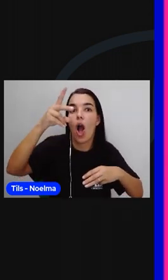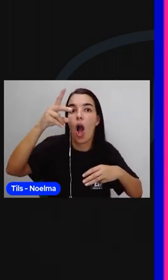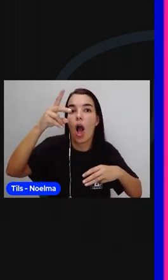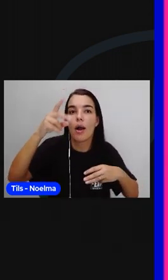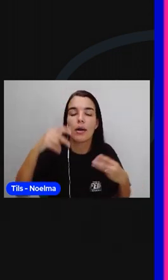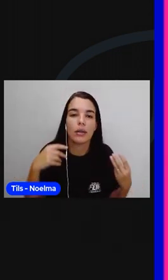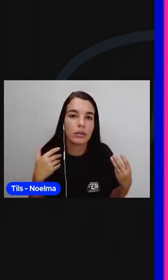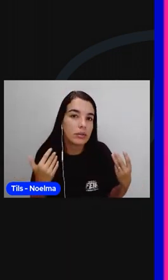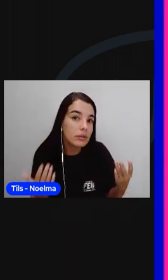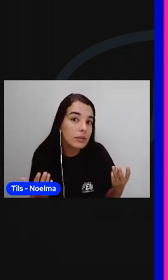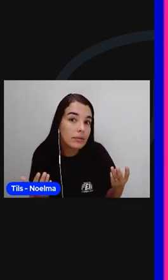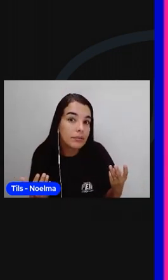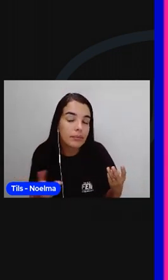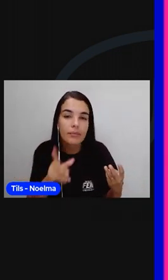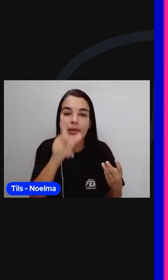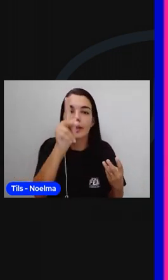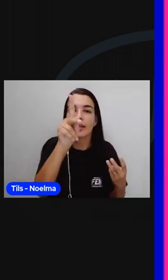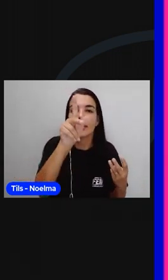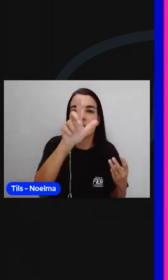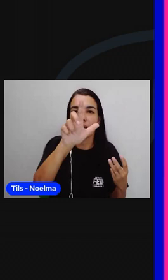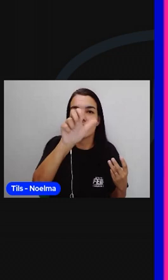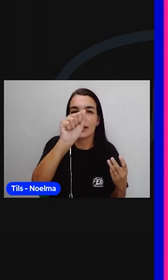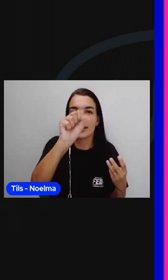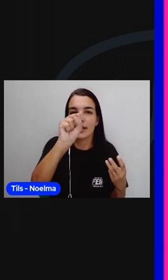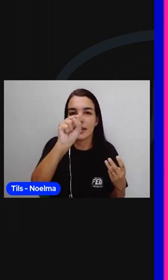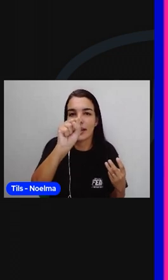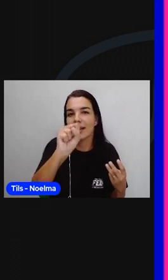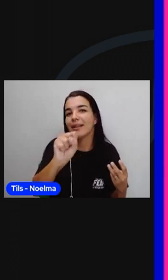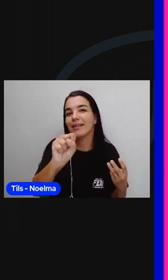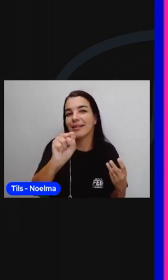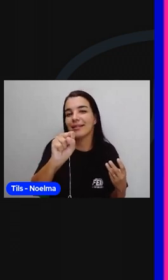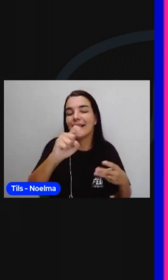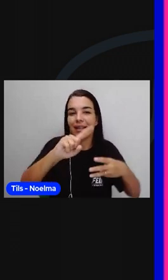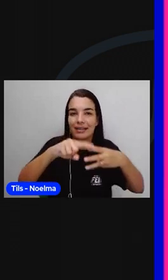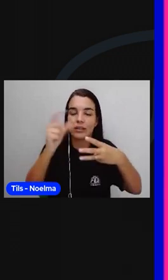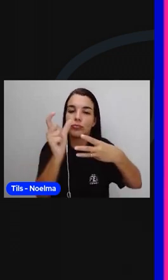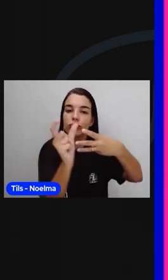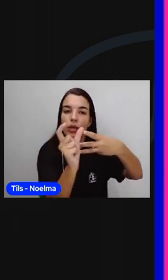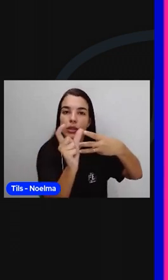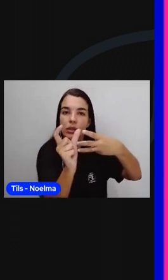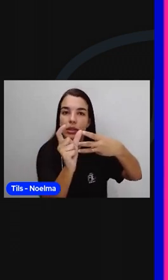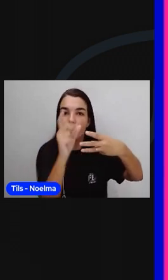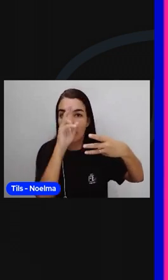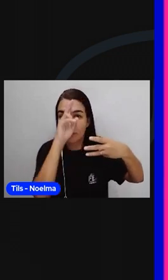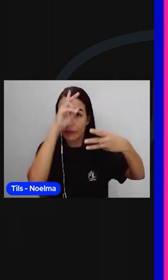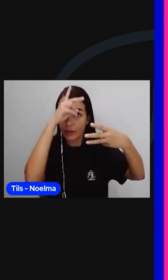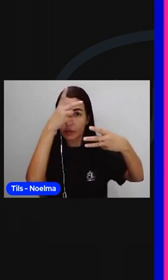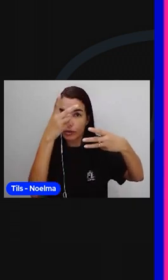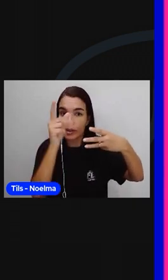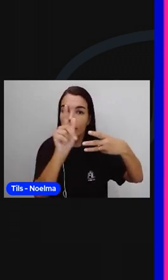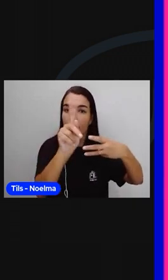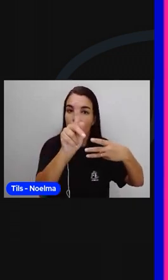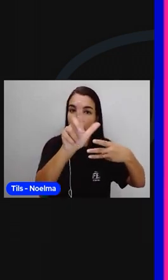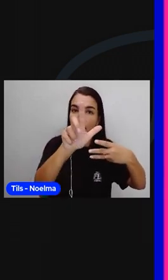-co. Plá-s-ti-co. Qual é a mais forte? É o